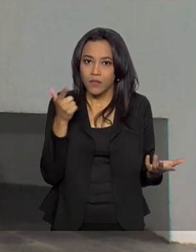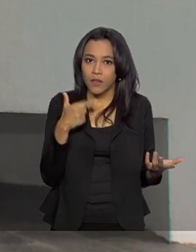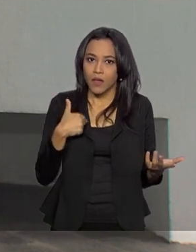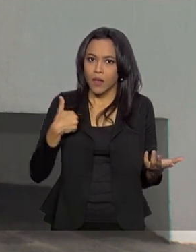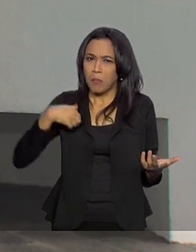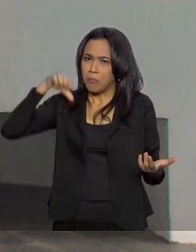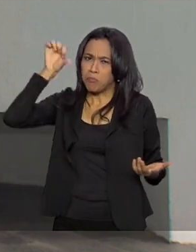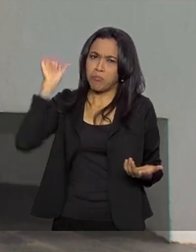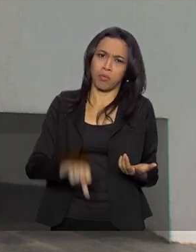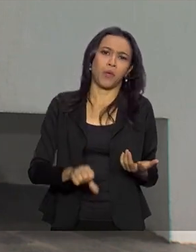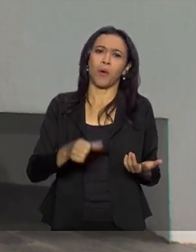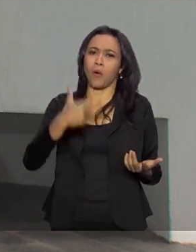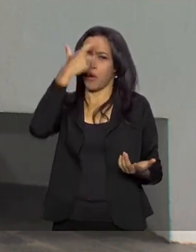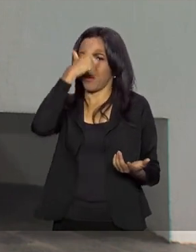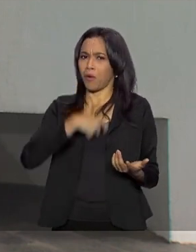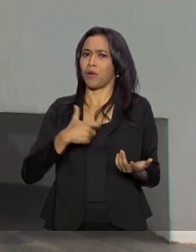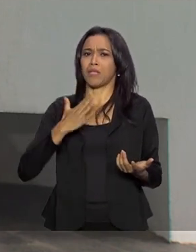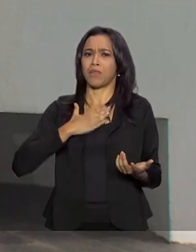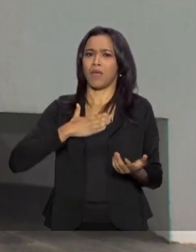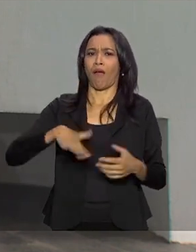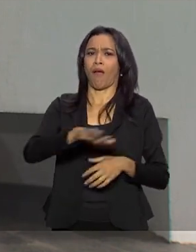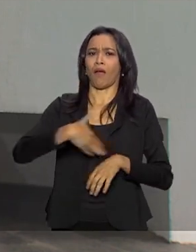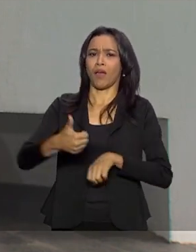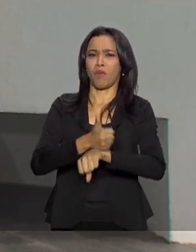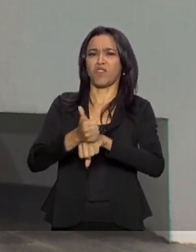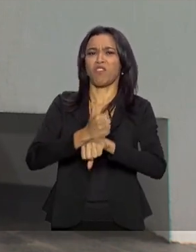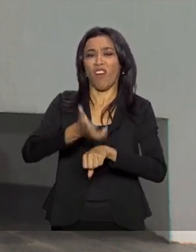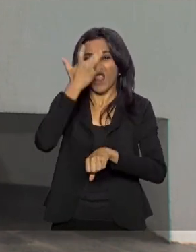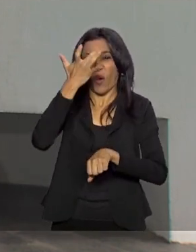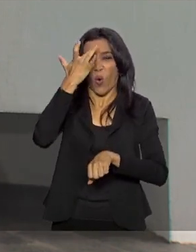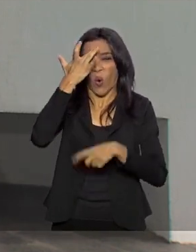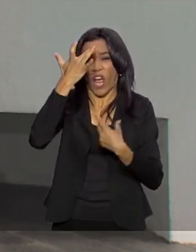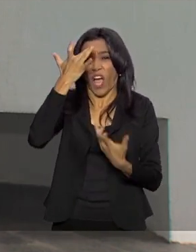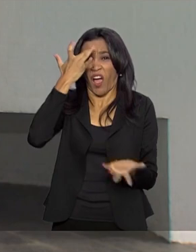a pior coisa da nossa profissão é ter que decorar.